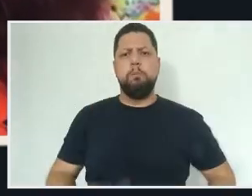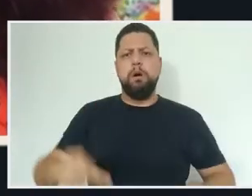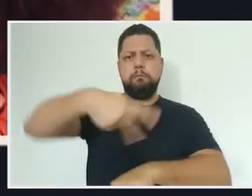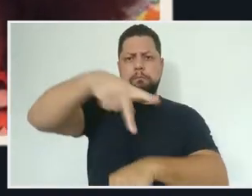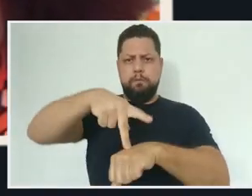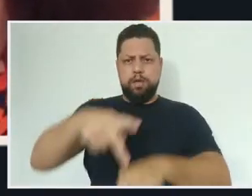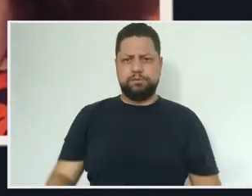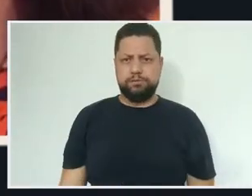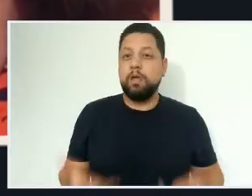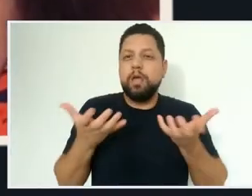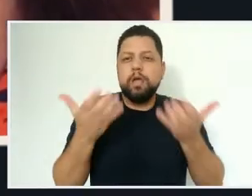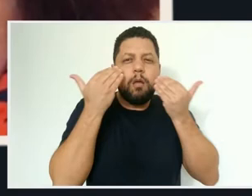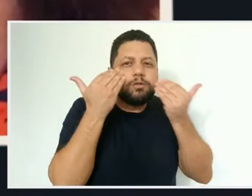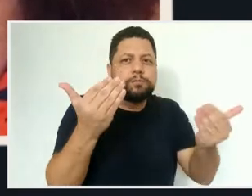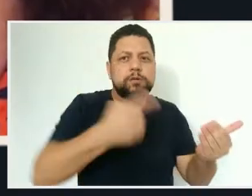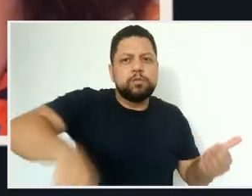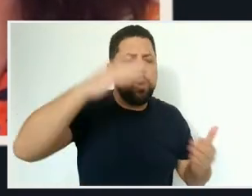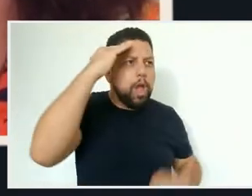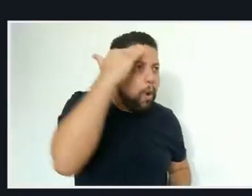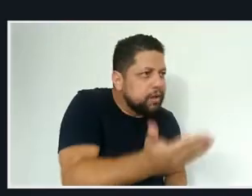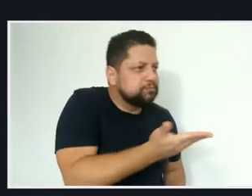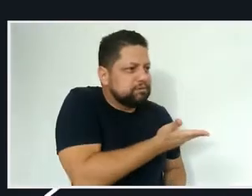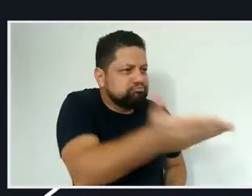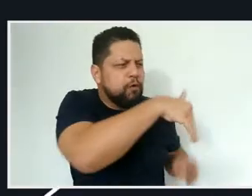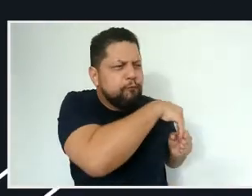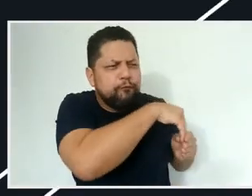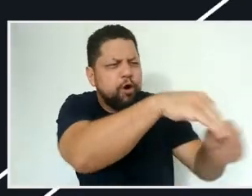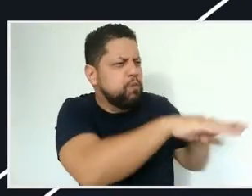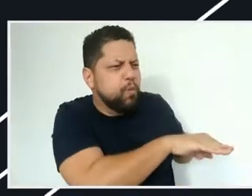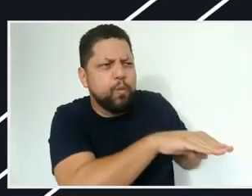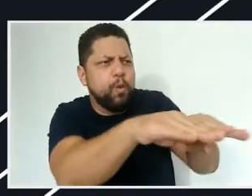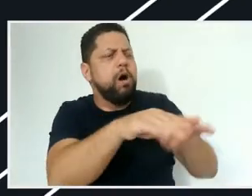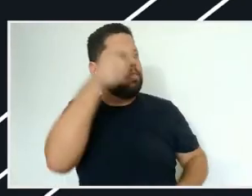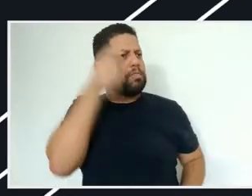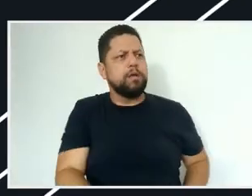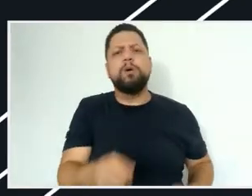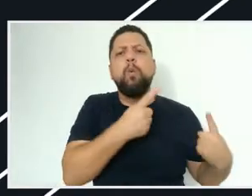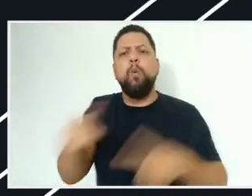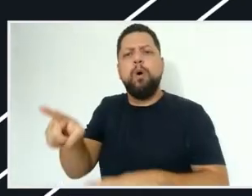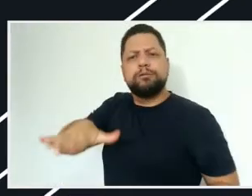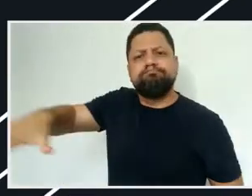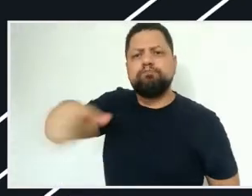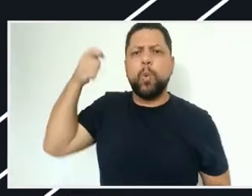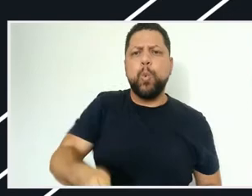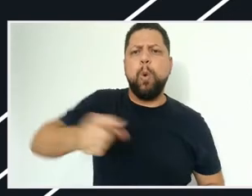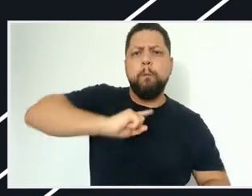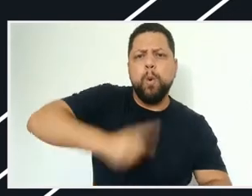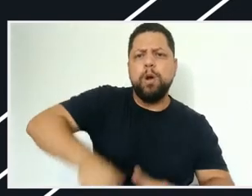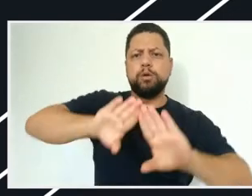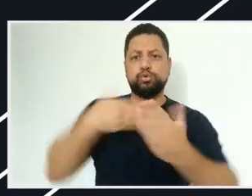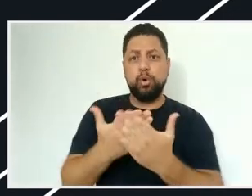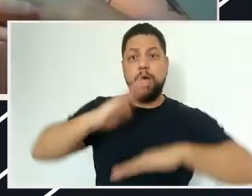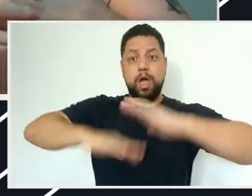democracia e com a promoção dos direitos humanos no país. Nós queremos expressar nosso imenso reconhecimento às decisões unânimes